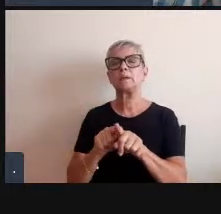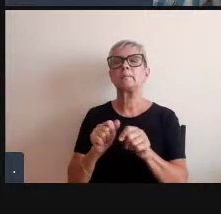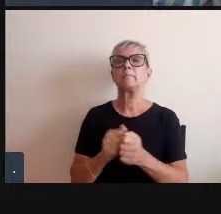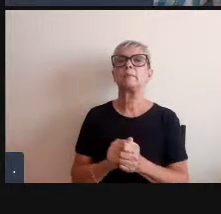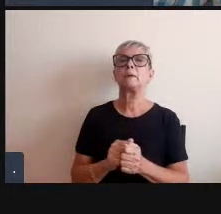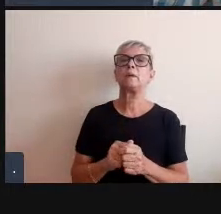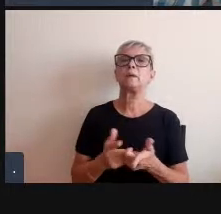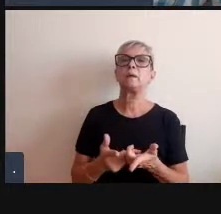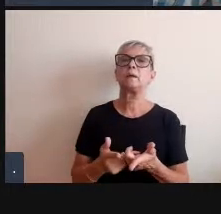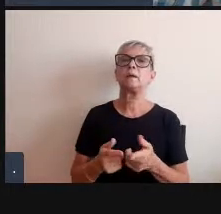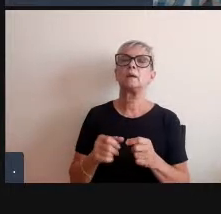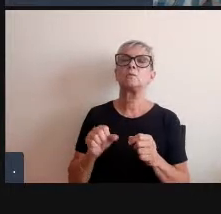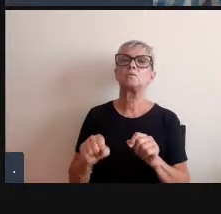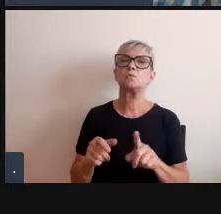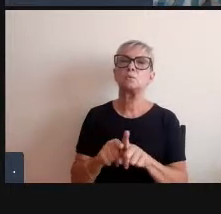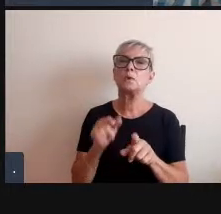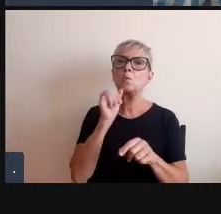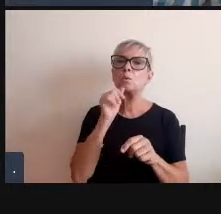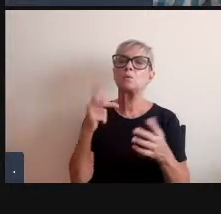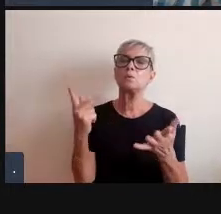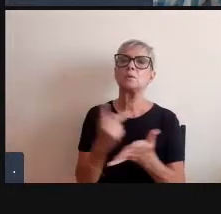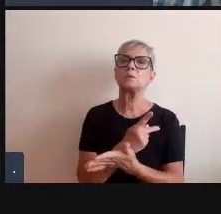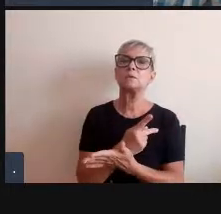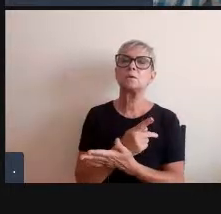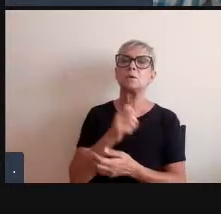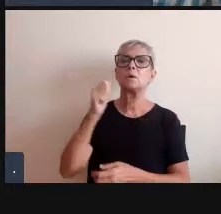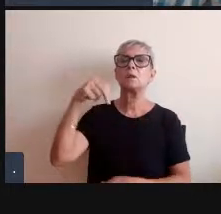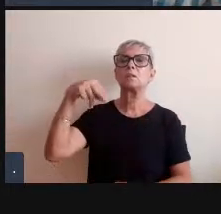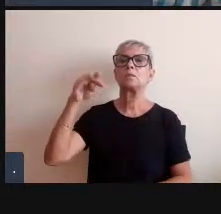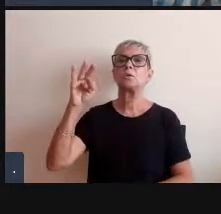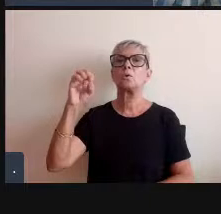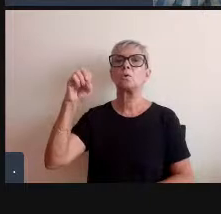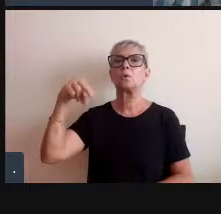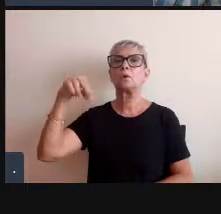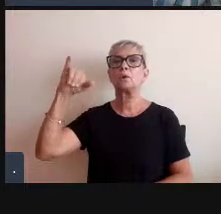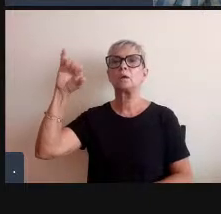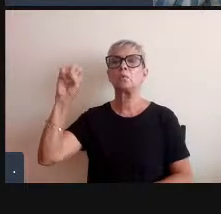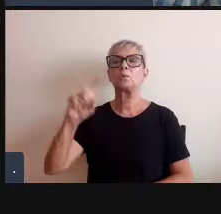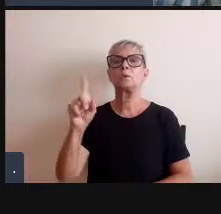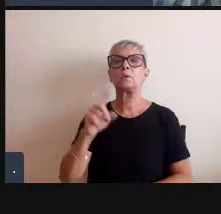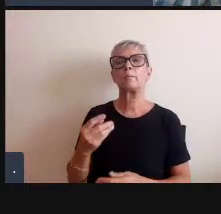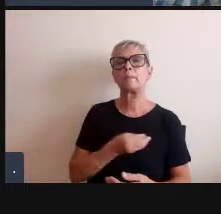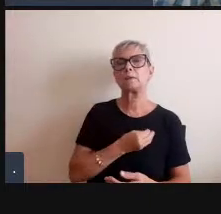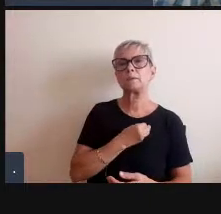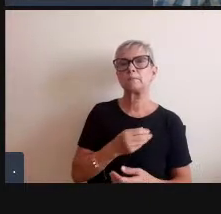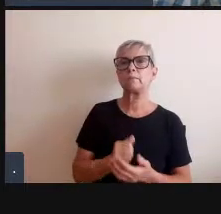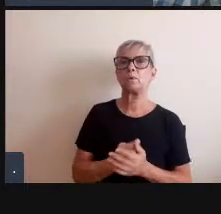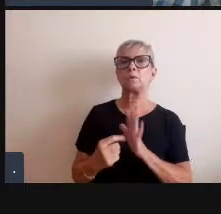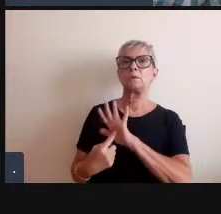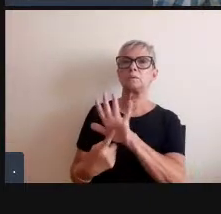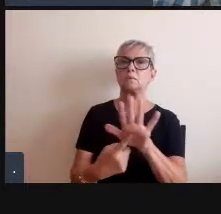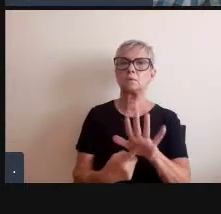exposição que aconteceu que o Antônio Quintana que não participou da exposição claro